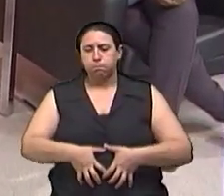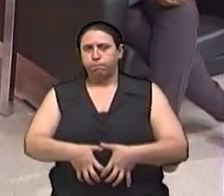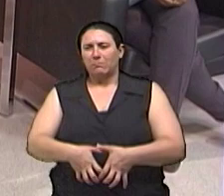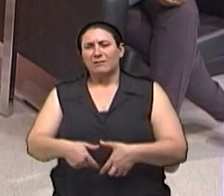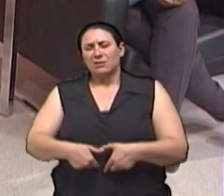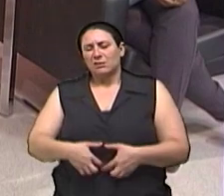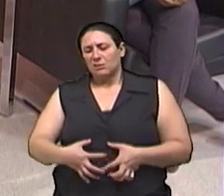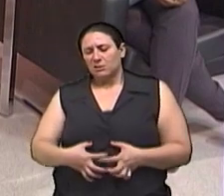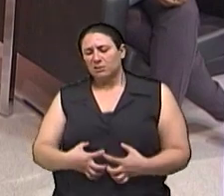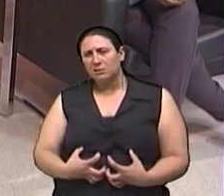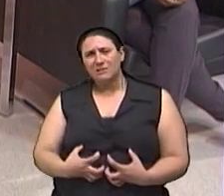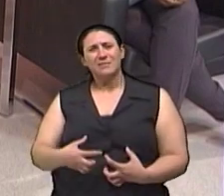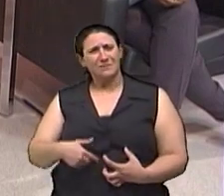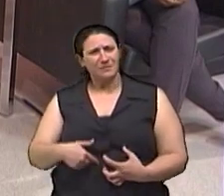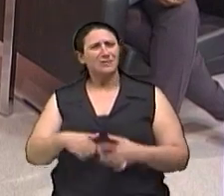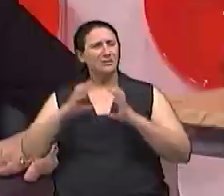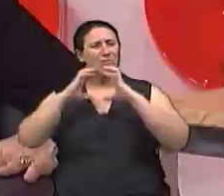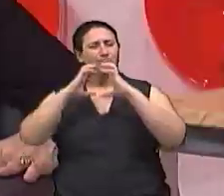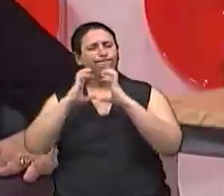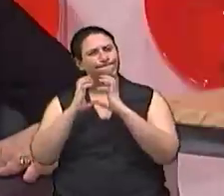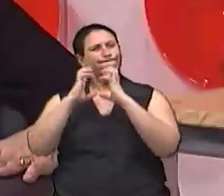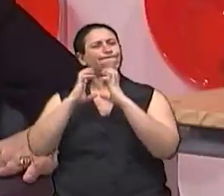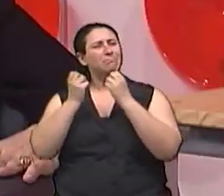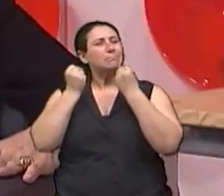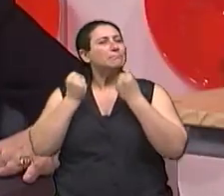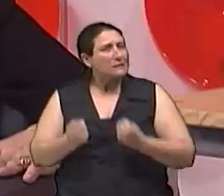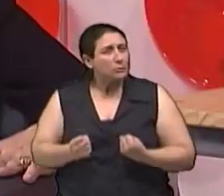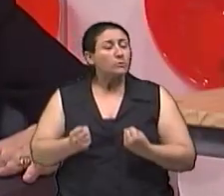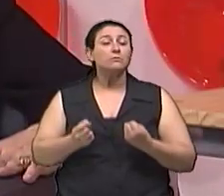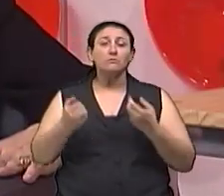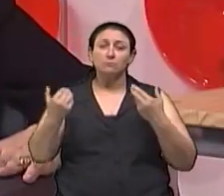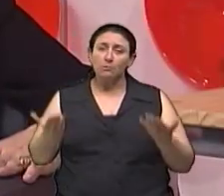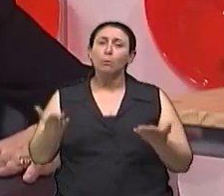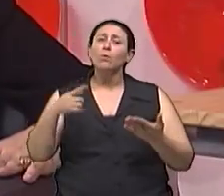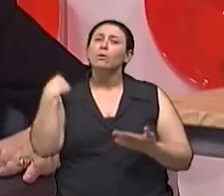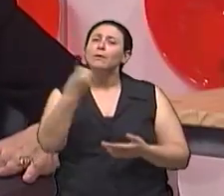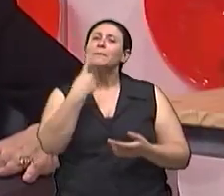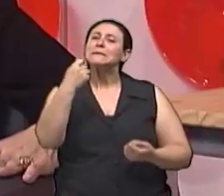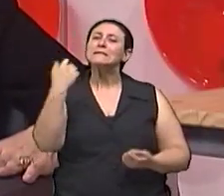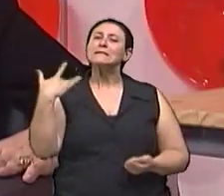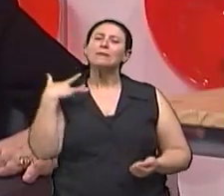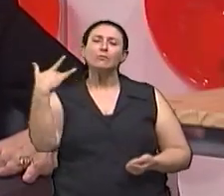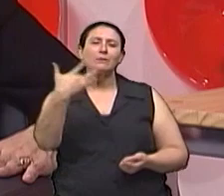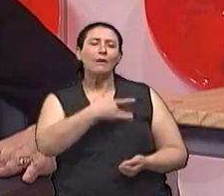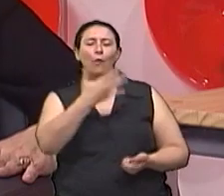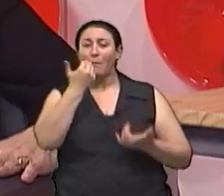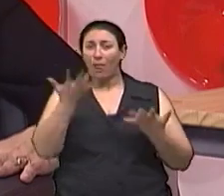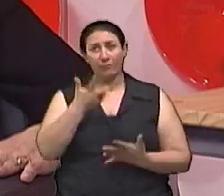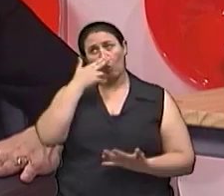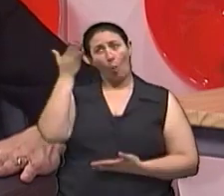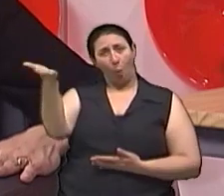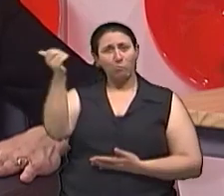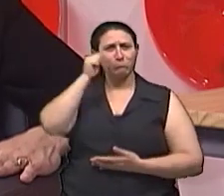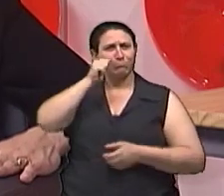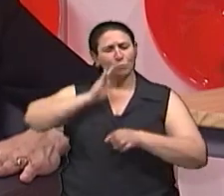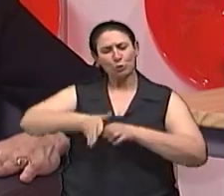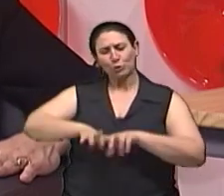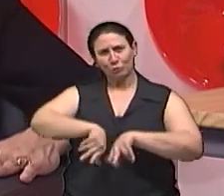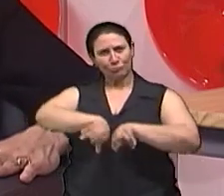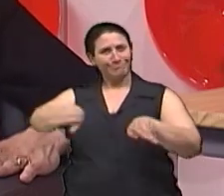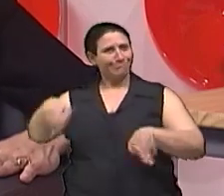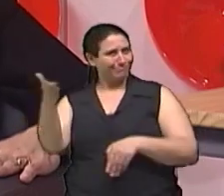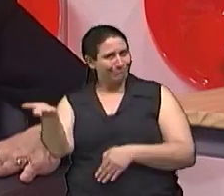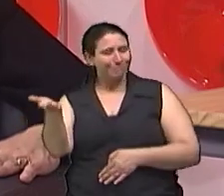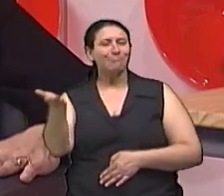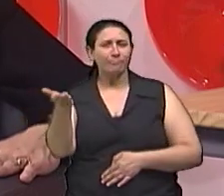Exato E além disso, é saudável em todos os aspectos, leve Claro As bebidas